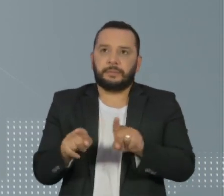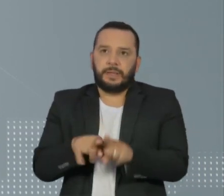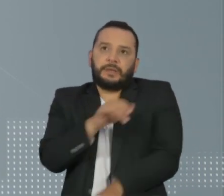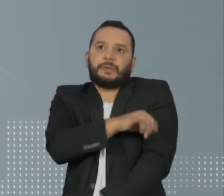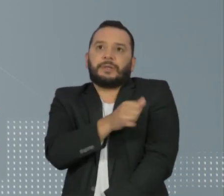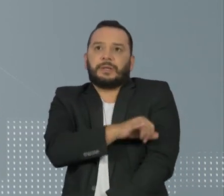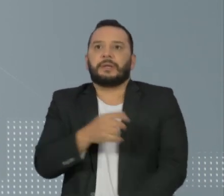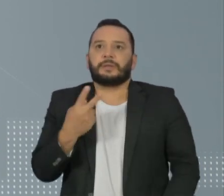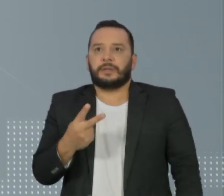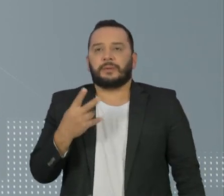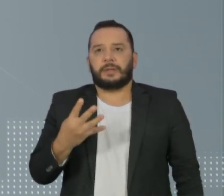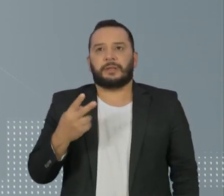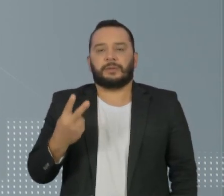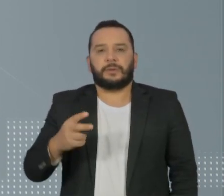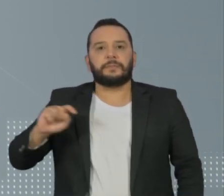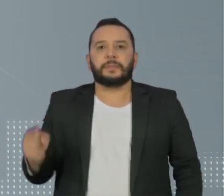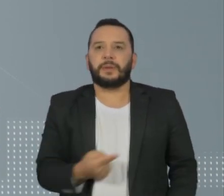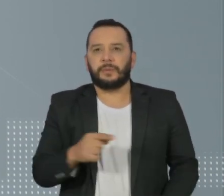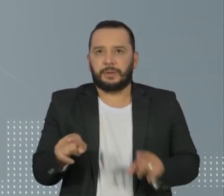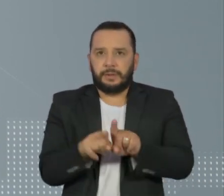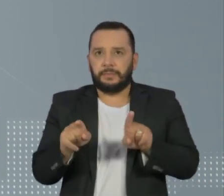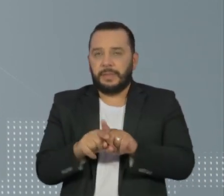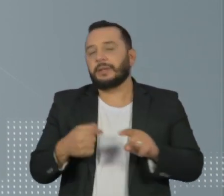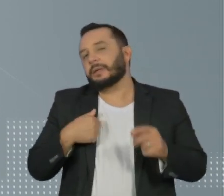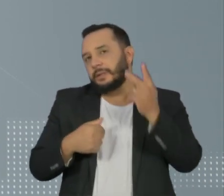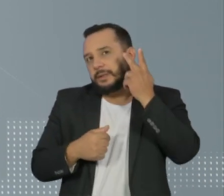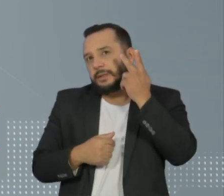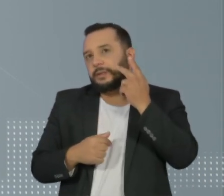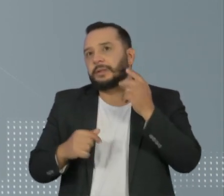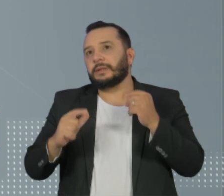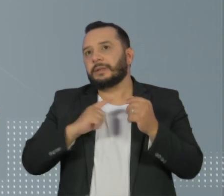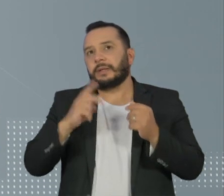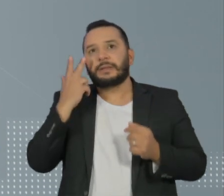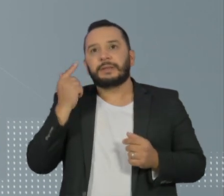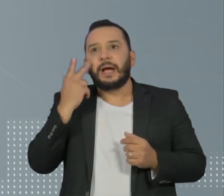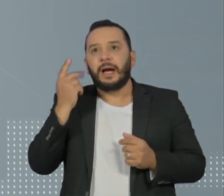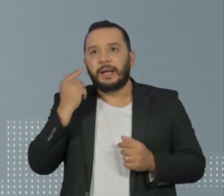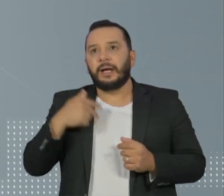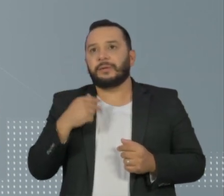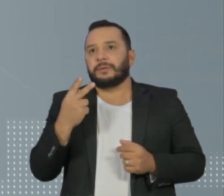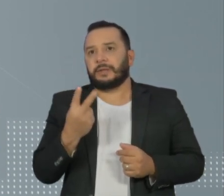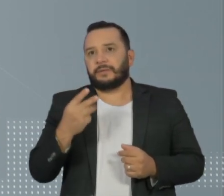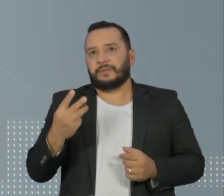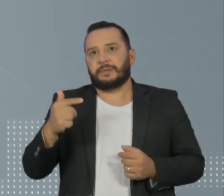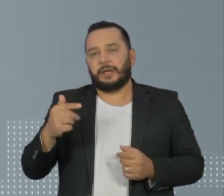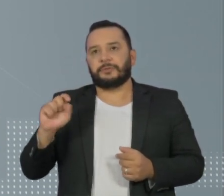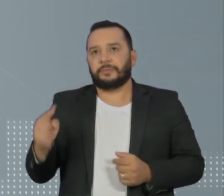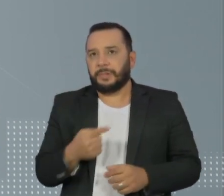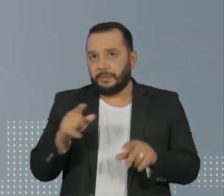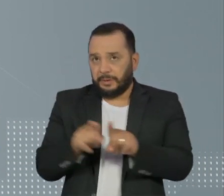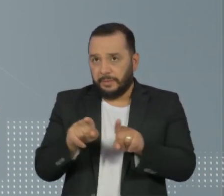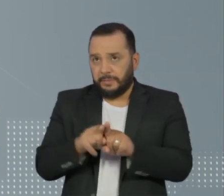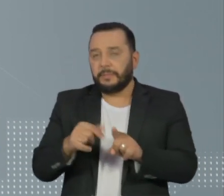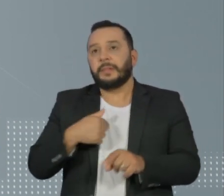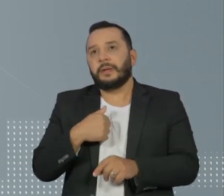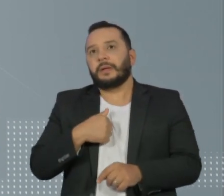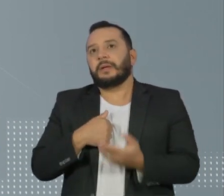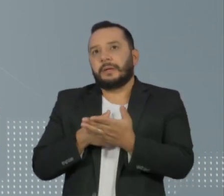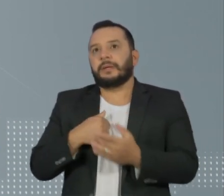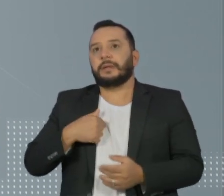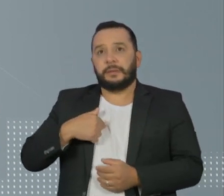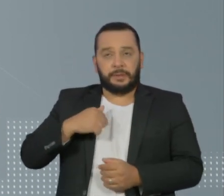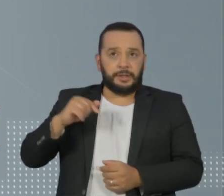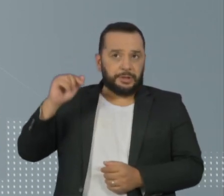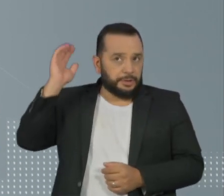Rio de Janeiro, com 242 mil e o Ceará, com 227 mil. Na região norte, o maior número de registros está no